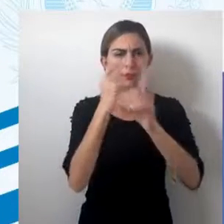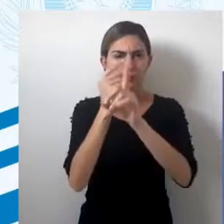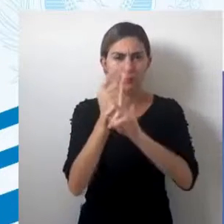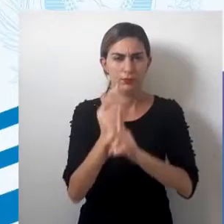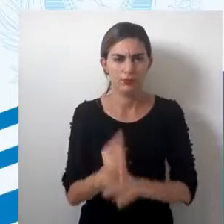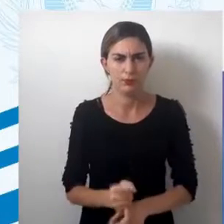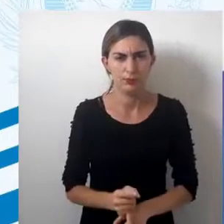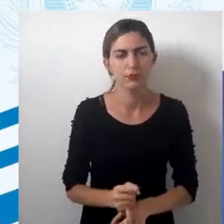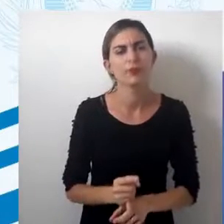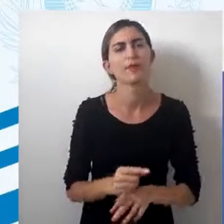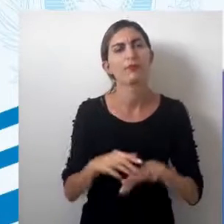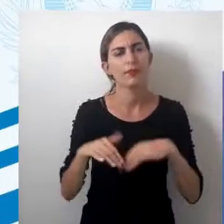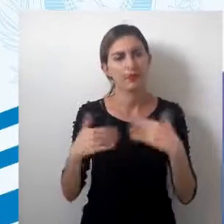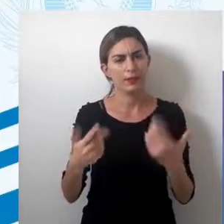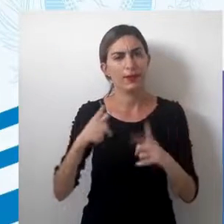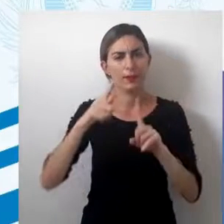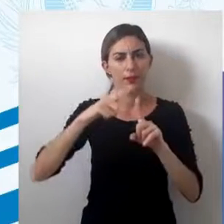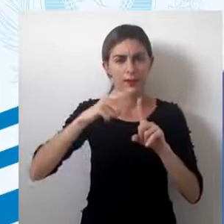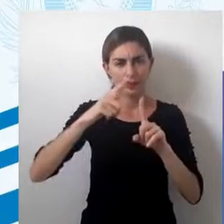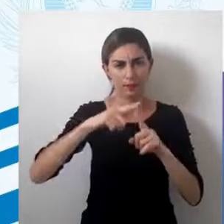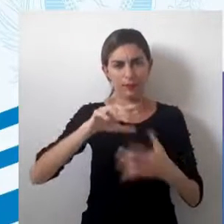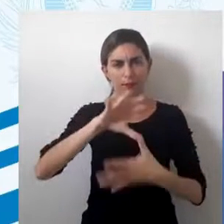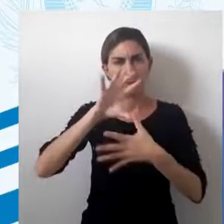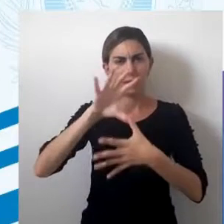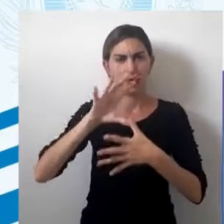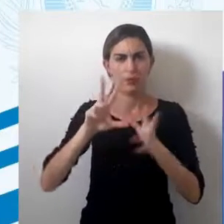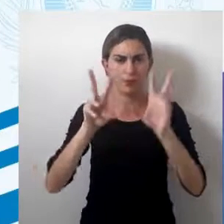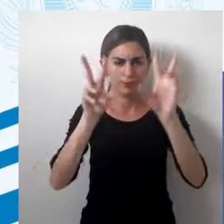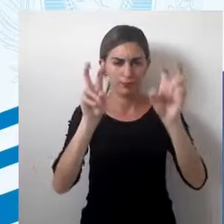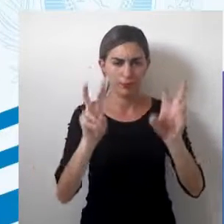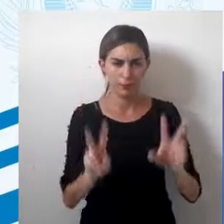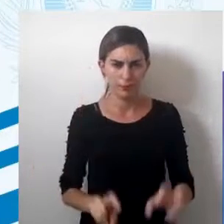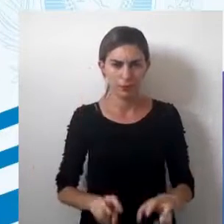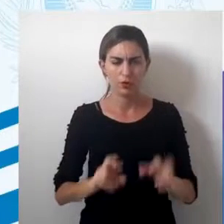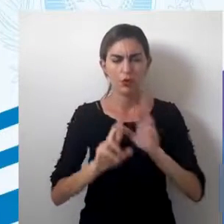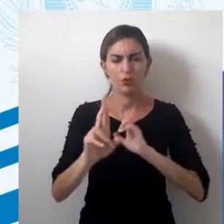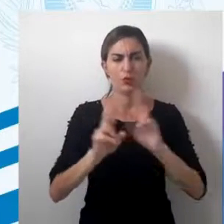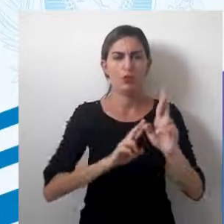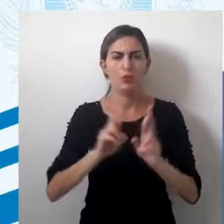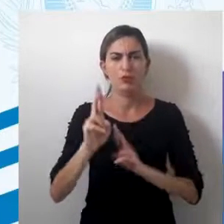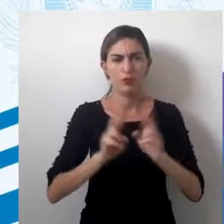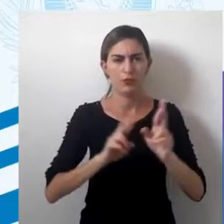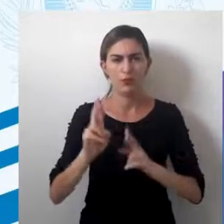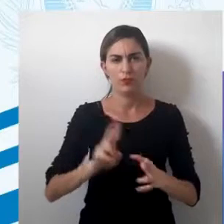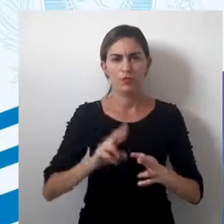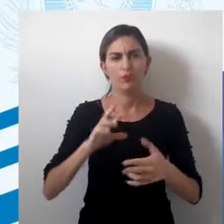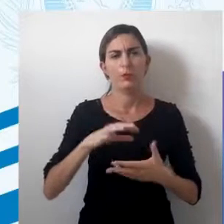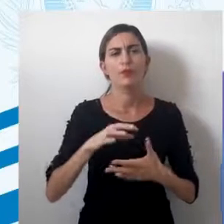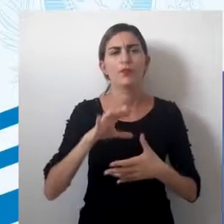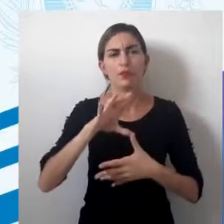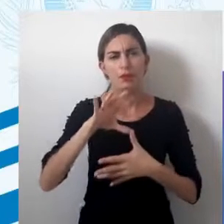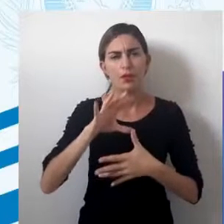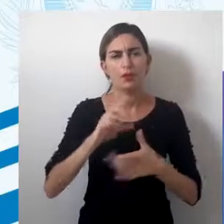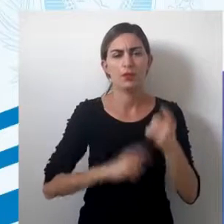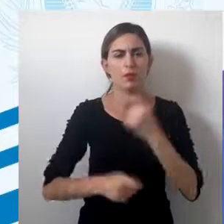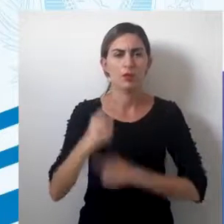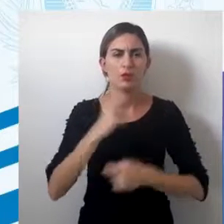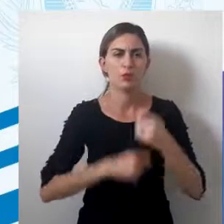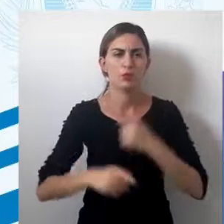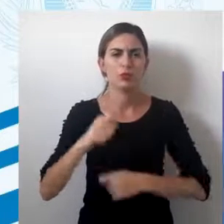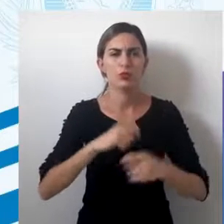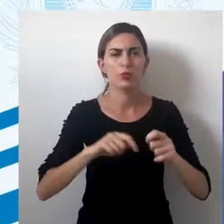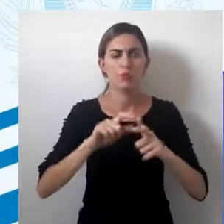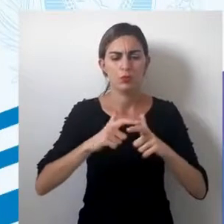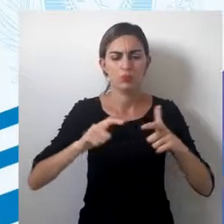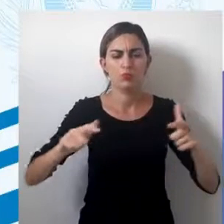identificar. Então, tipos de mapas como mapas temáticos, mapas rodoviários, mapas físicos, mapas econômicos,